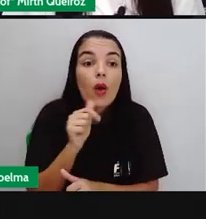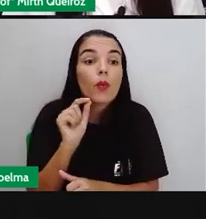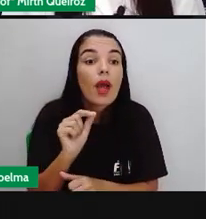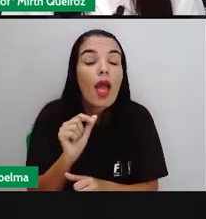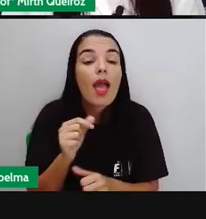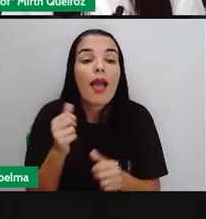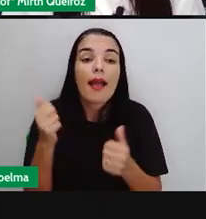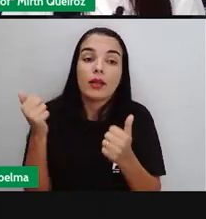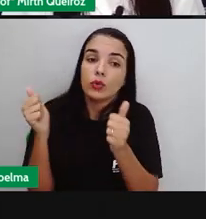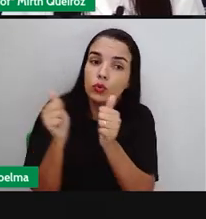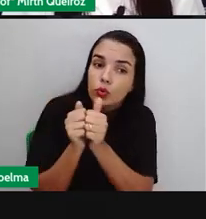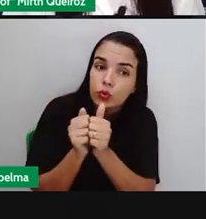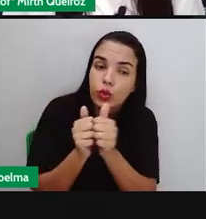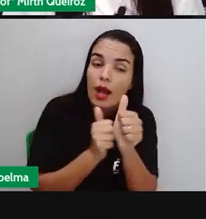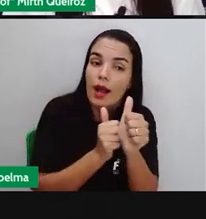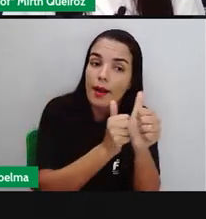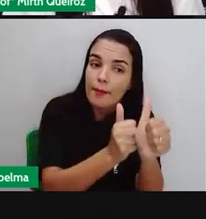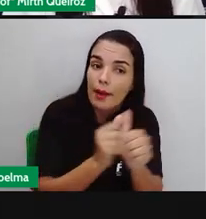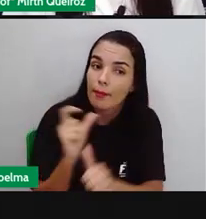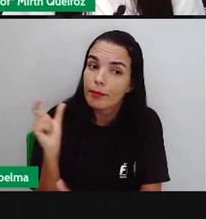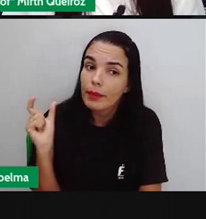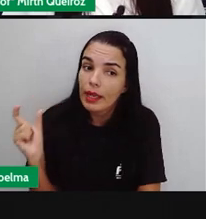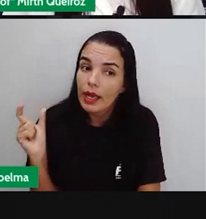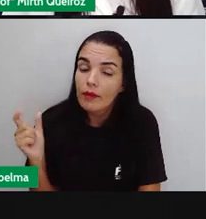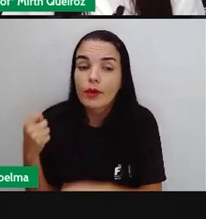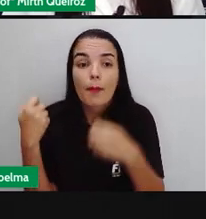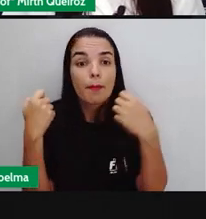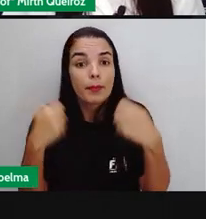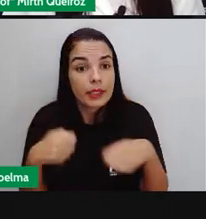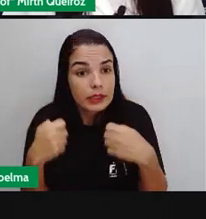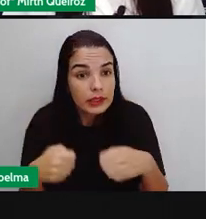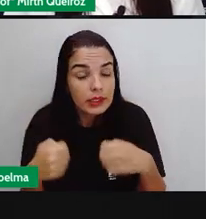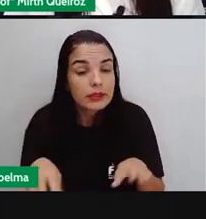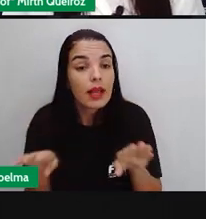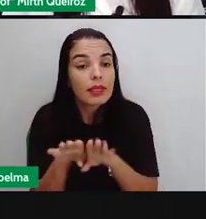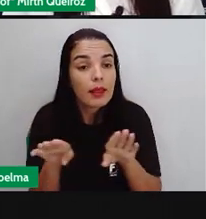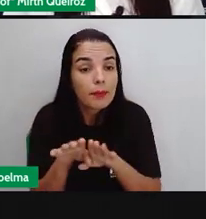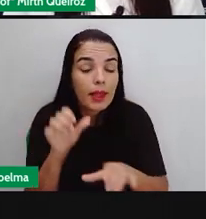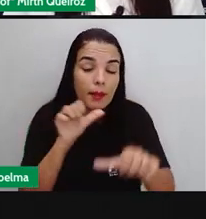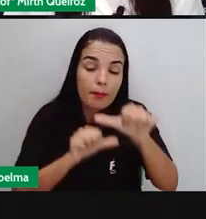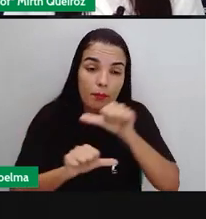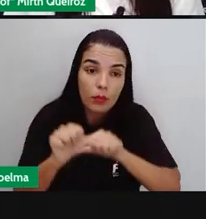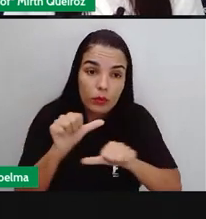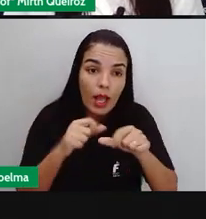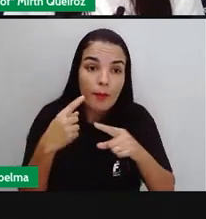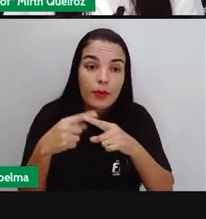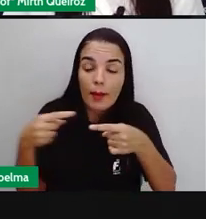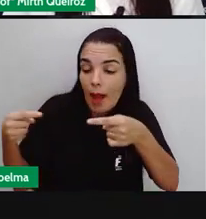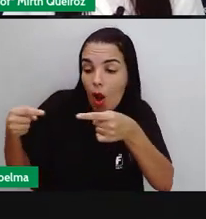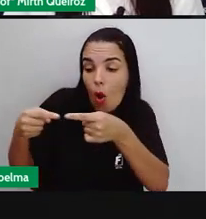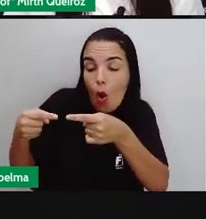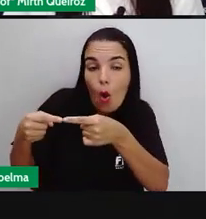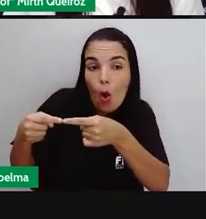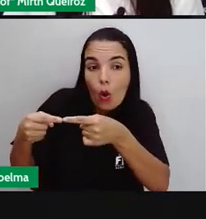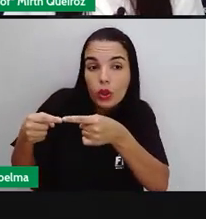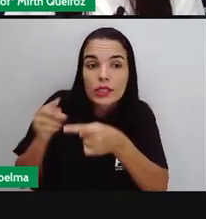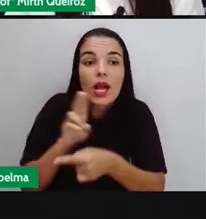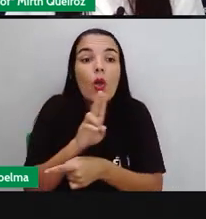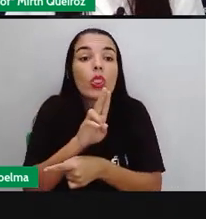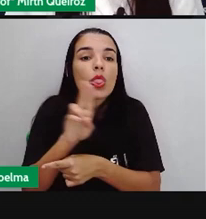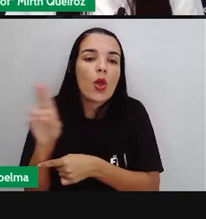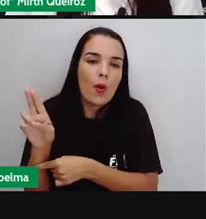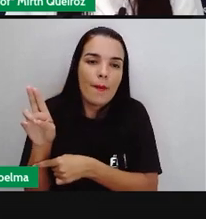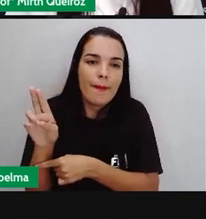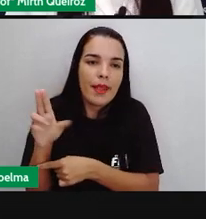acompanham terão que fazer a mesma coisa. A mesma transição para que haja concordância nominal, né? Porque tem que concordar